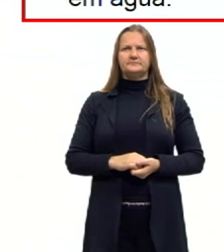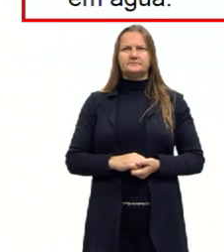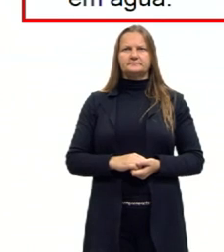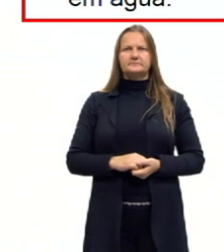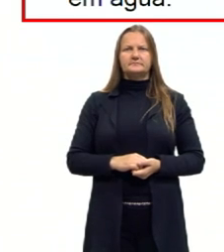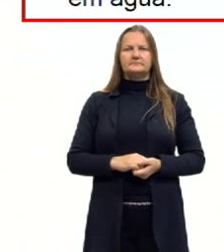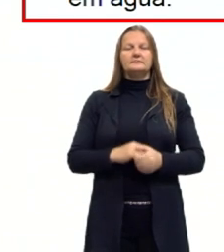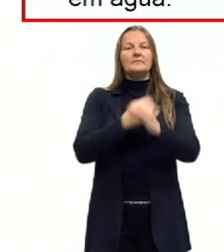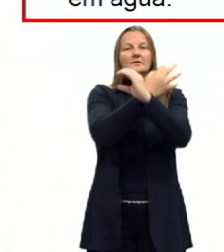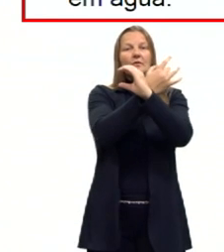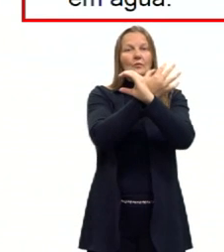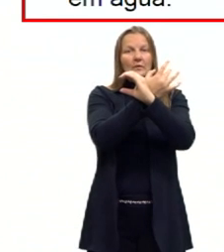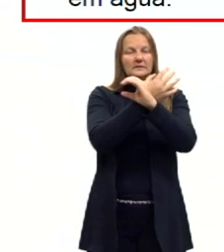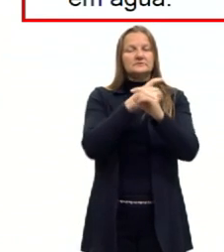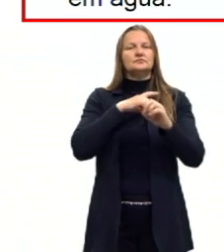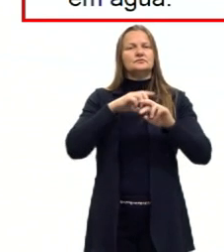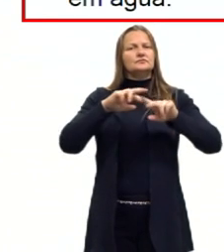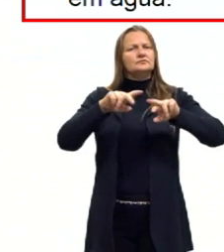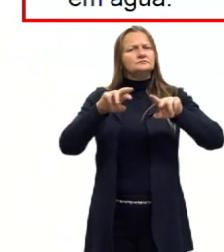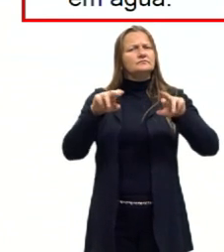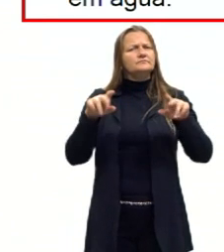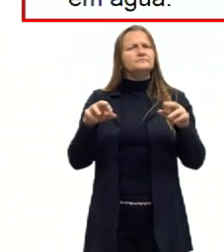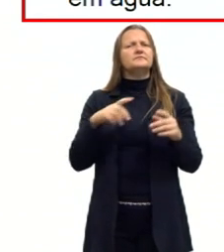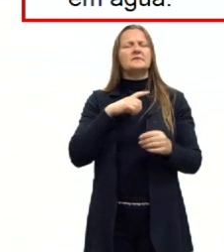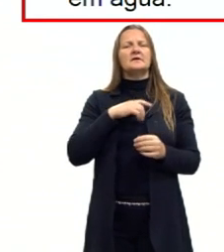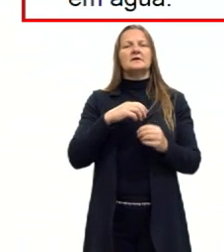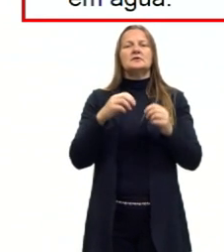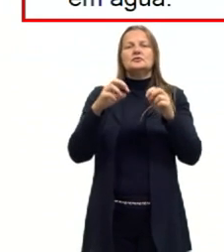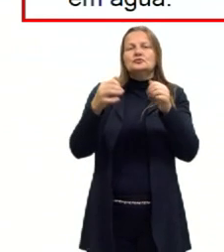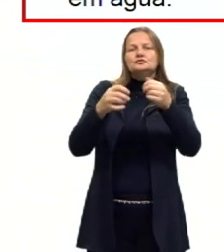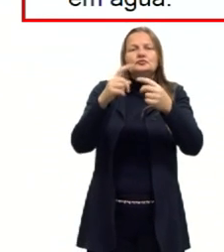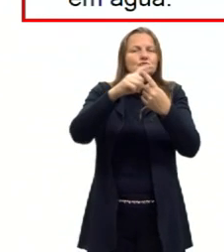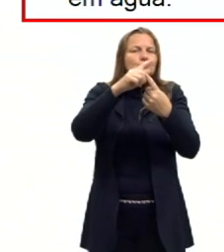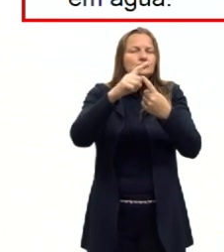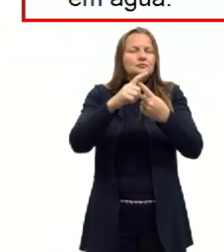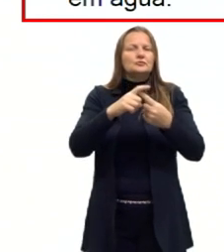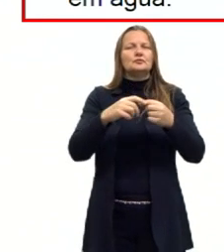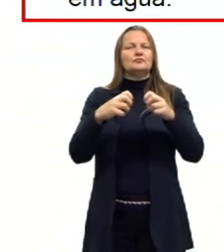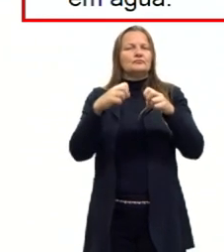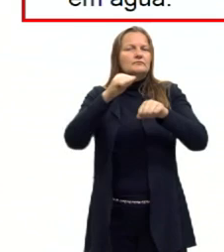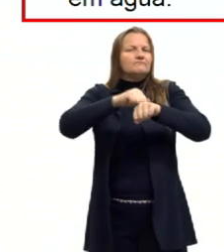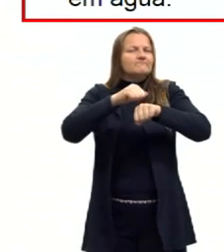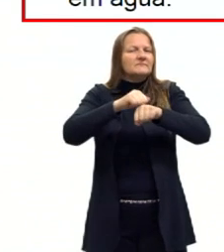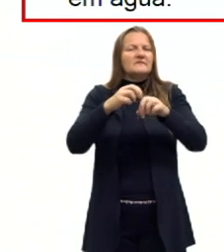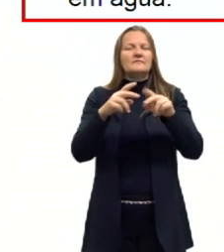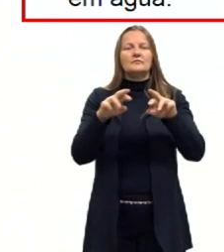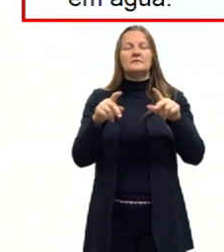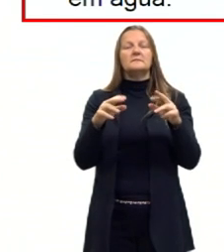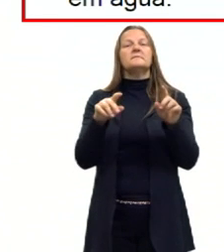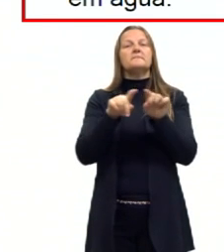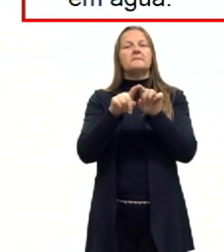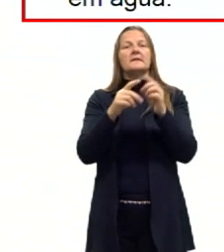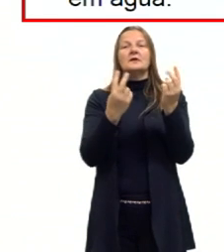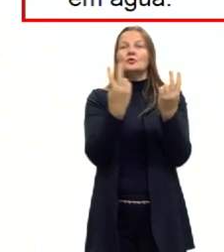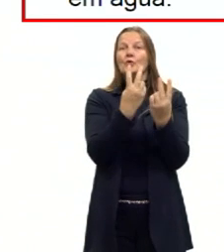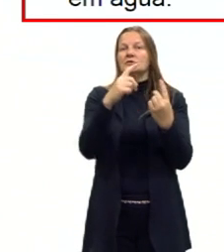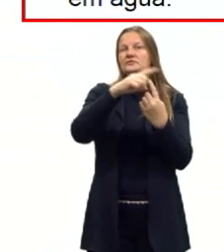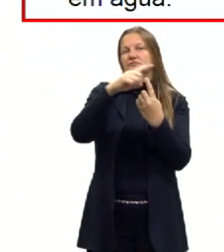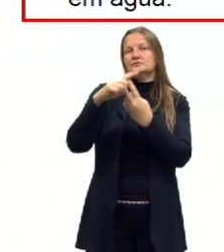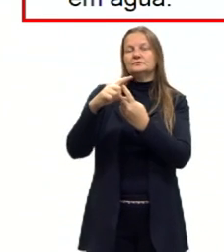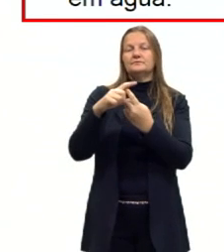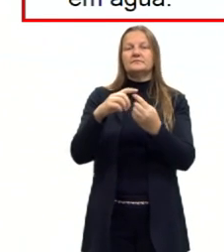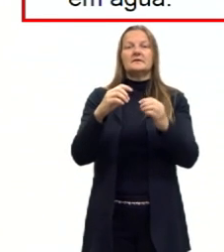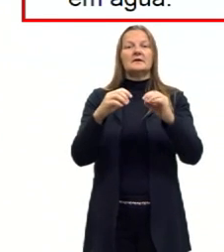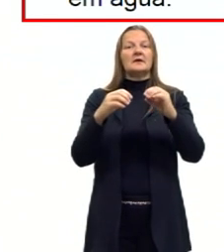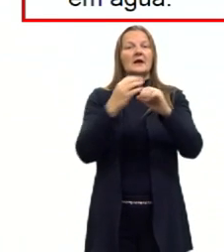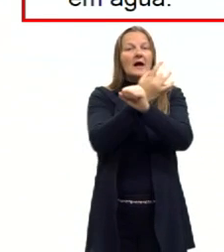Os ácidos, eles têm propriedades físicas e químicas, os ácidos orgânicos, eles